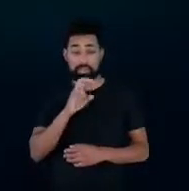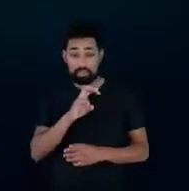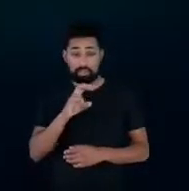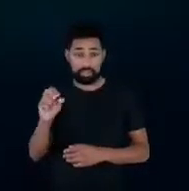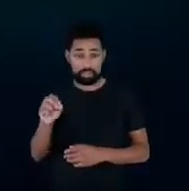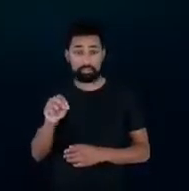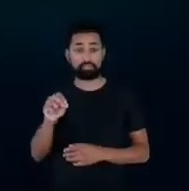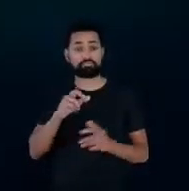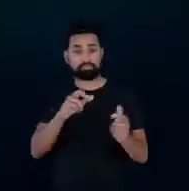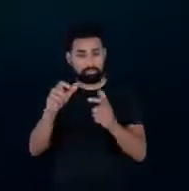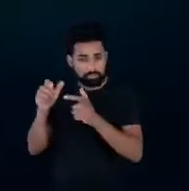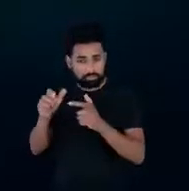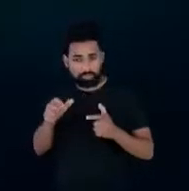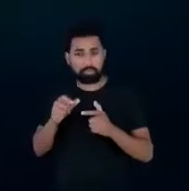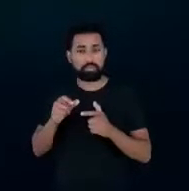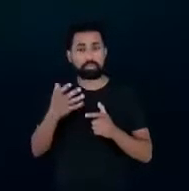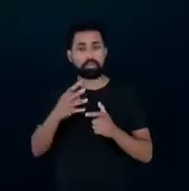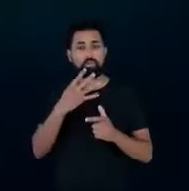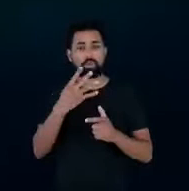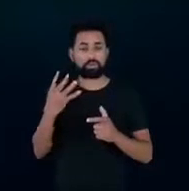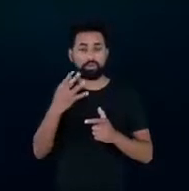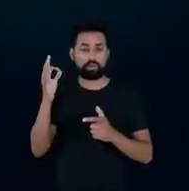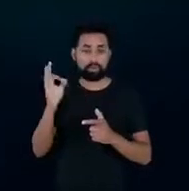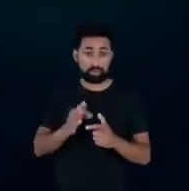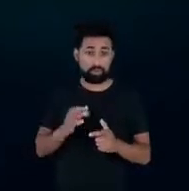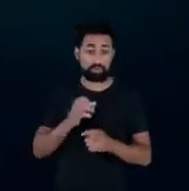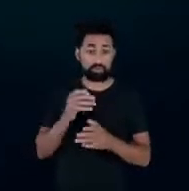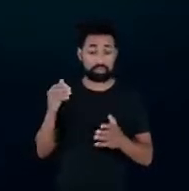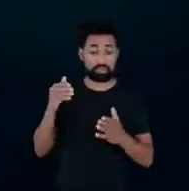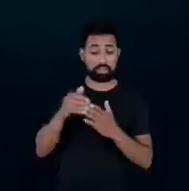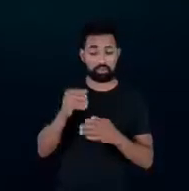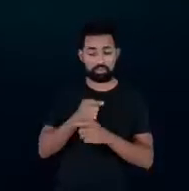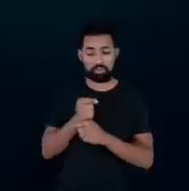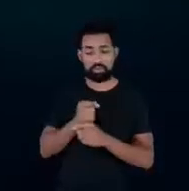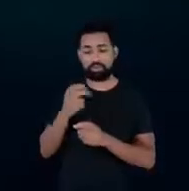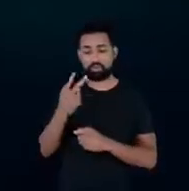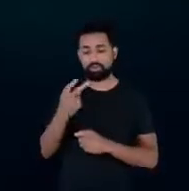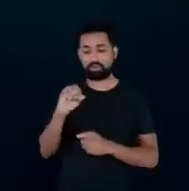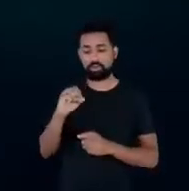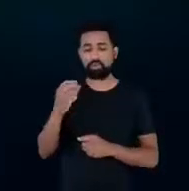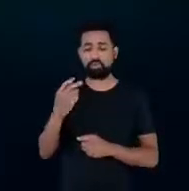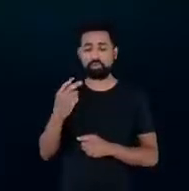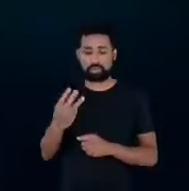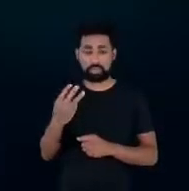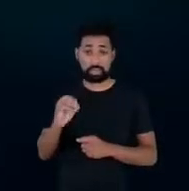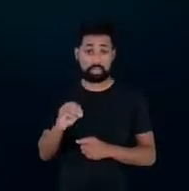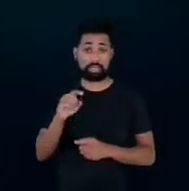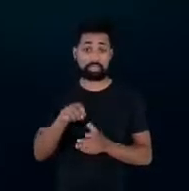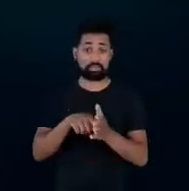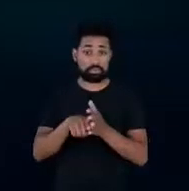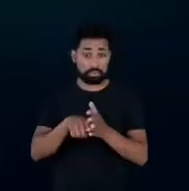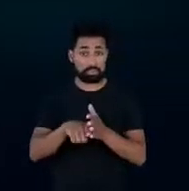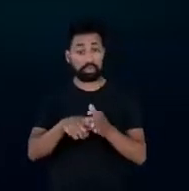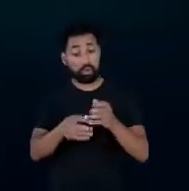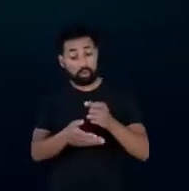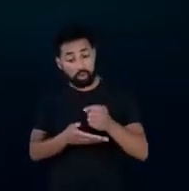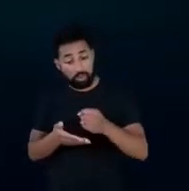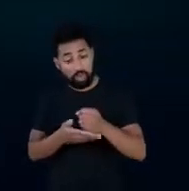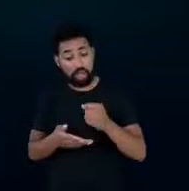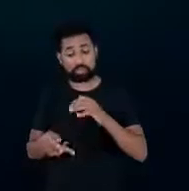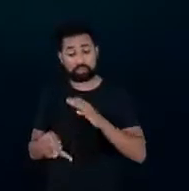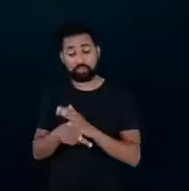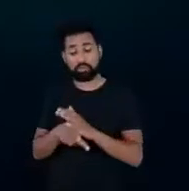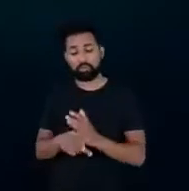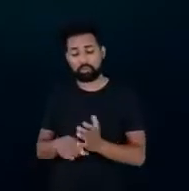conservação de 44% em 2030 é importante falar que esse estudo ele foi feito com base no Acordo de Paris nas